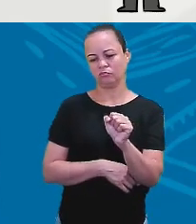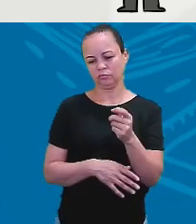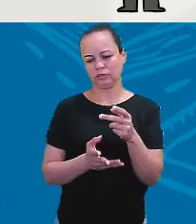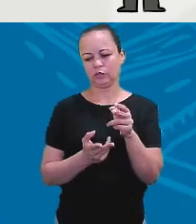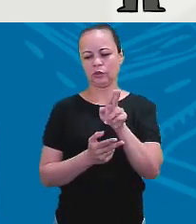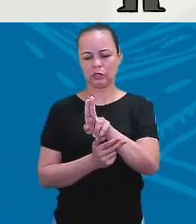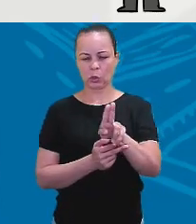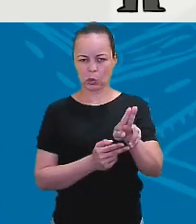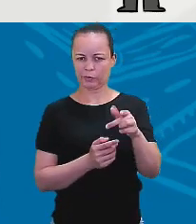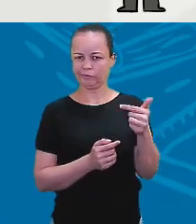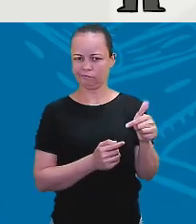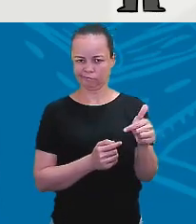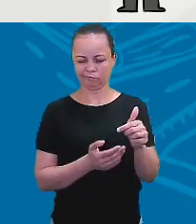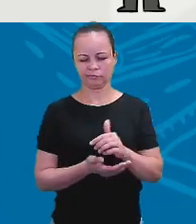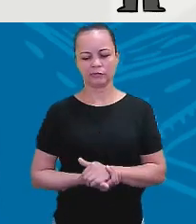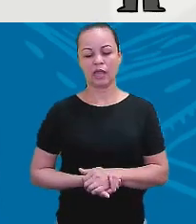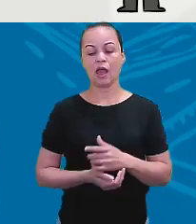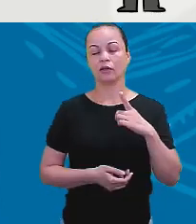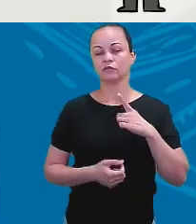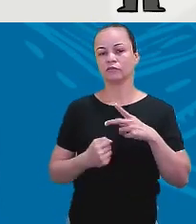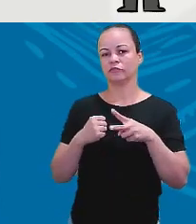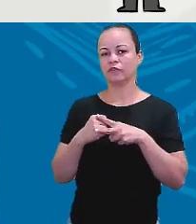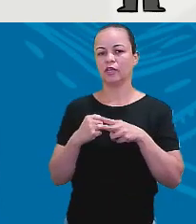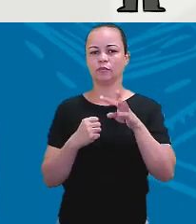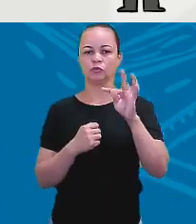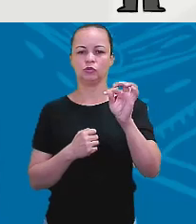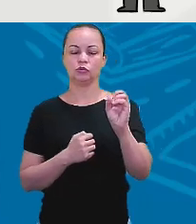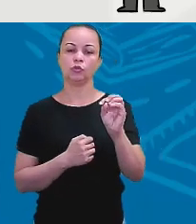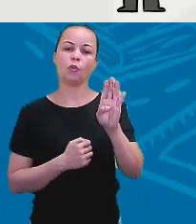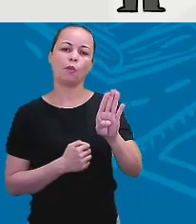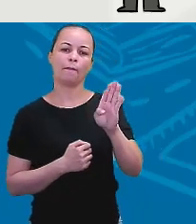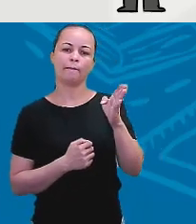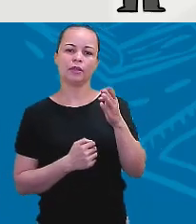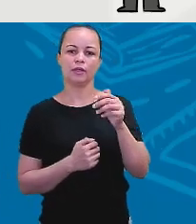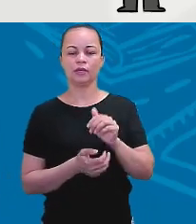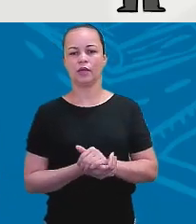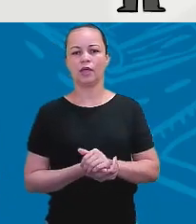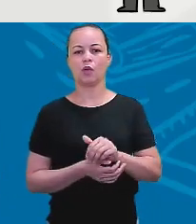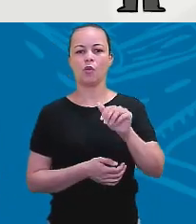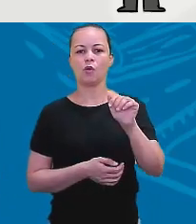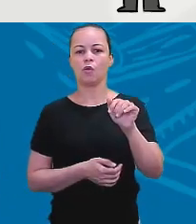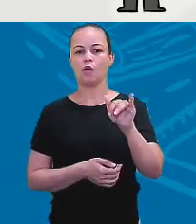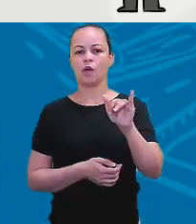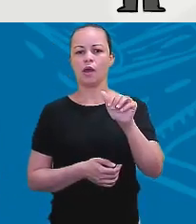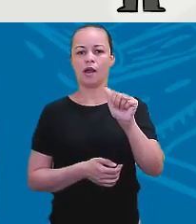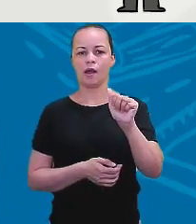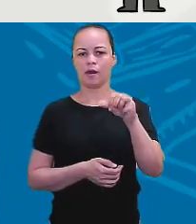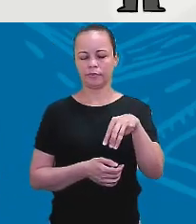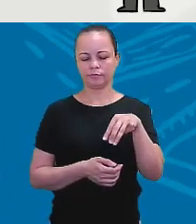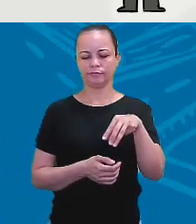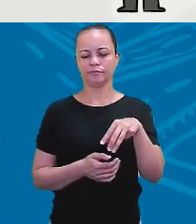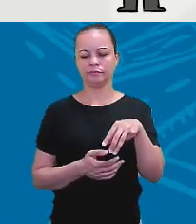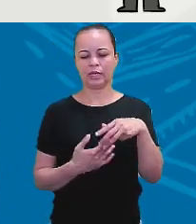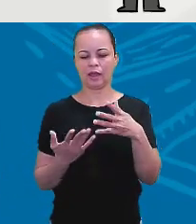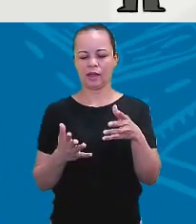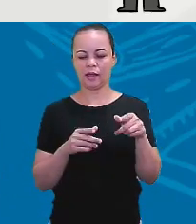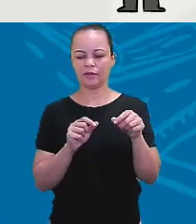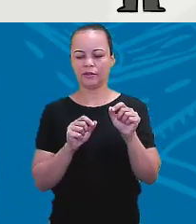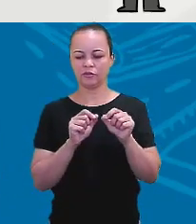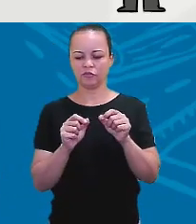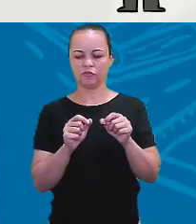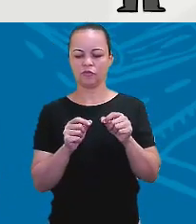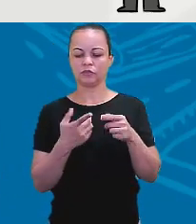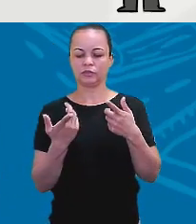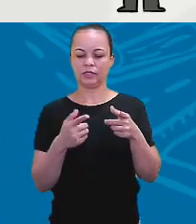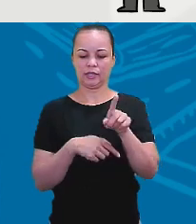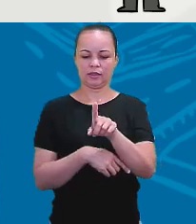Lembra disso. Aí, eu tenho o verbo to be, que é o verbo are. Ele está afirmando. Correto? Então, a question tag eu vou ter que negar. Qual